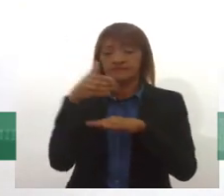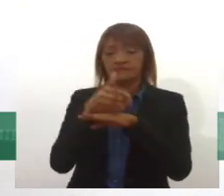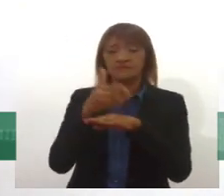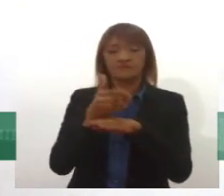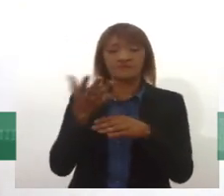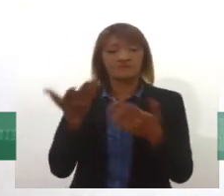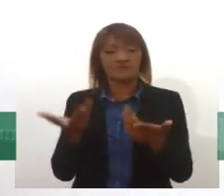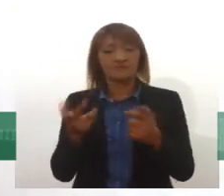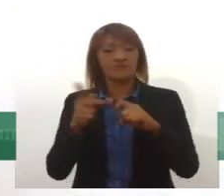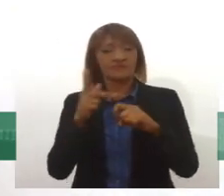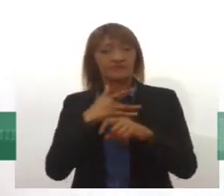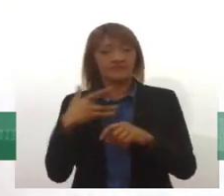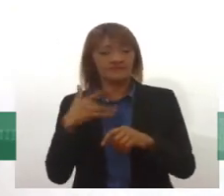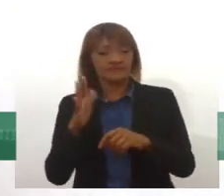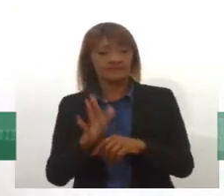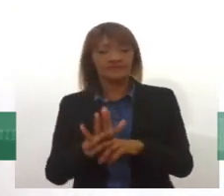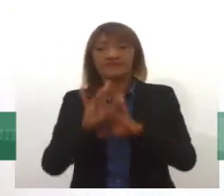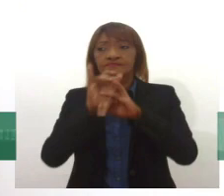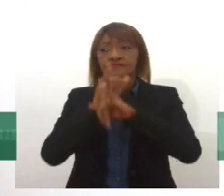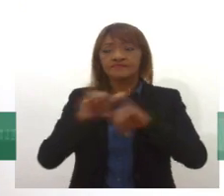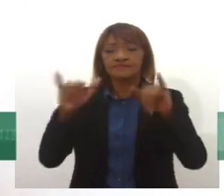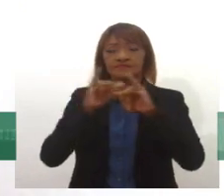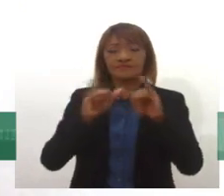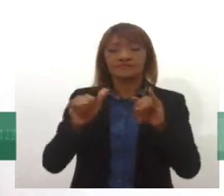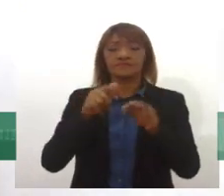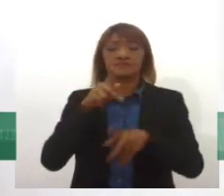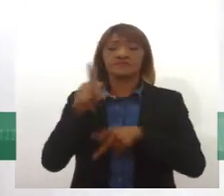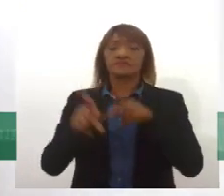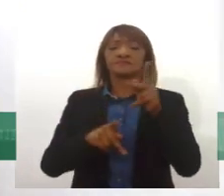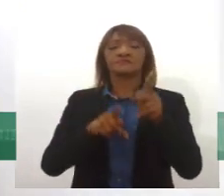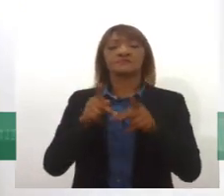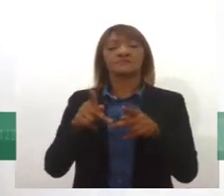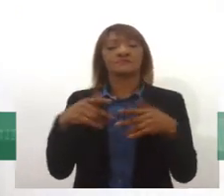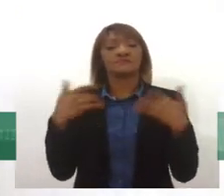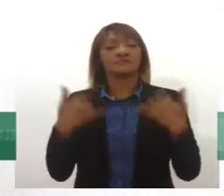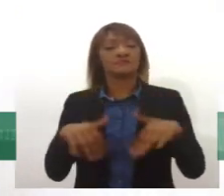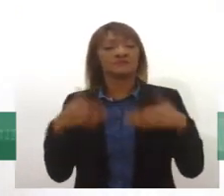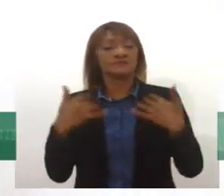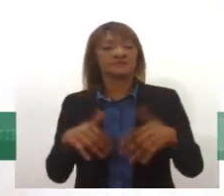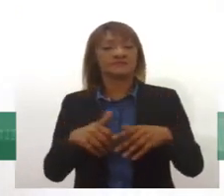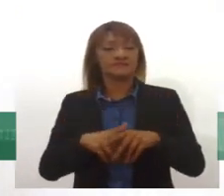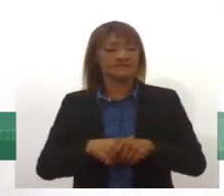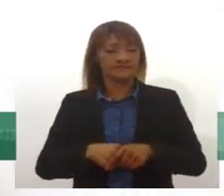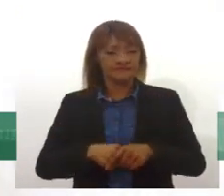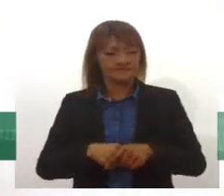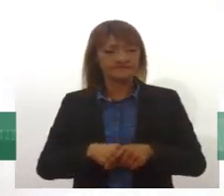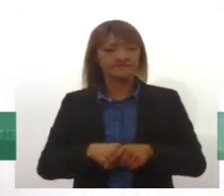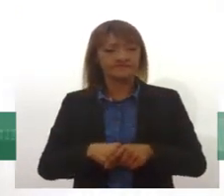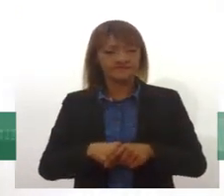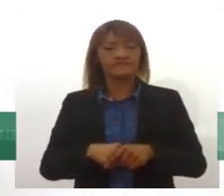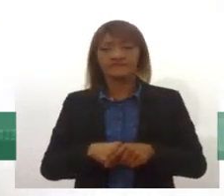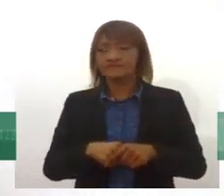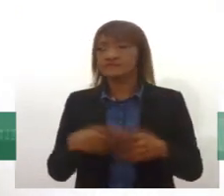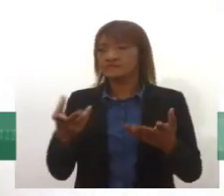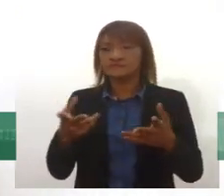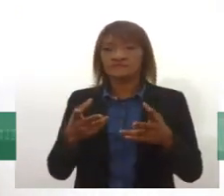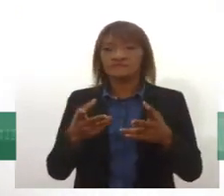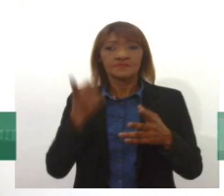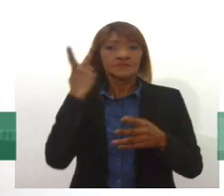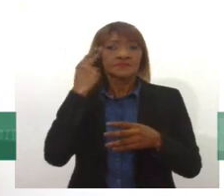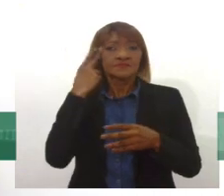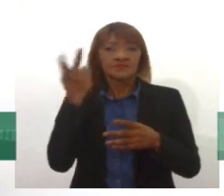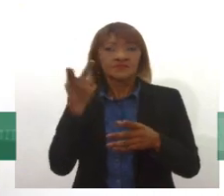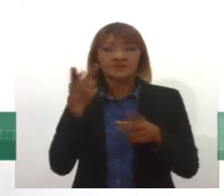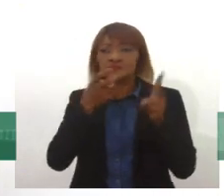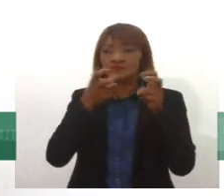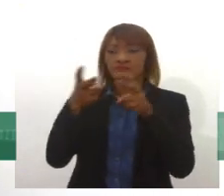alerta, né, que numa população exposta a uma crise sanitária, é comum a gente ver o aumento